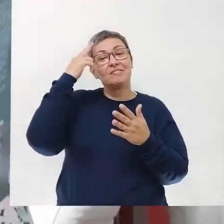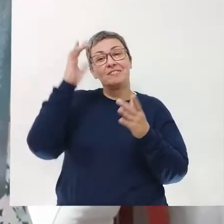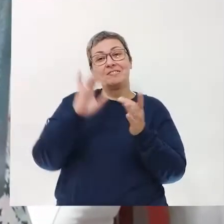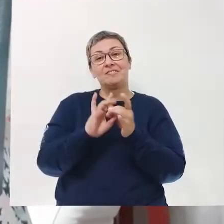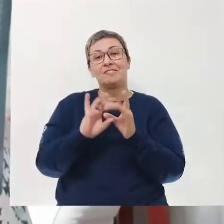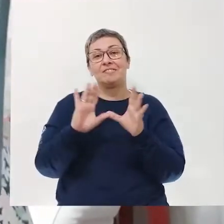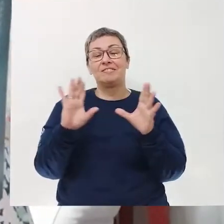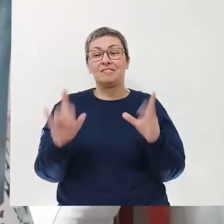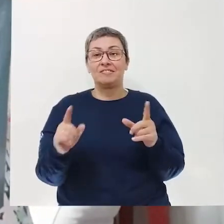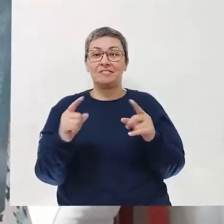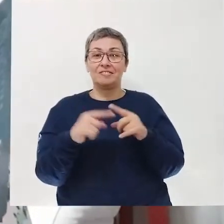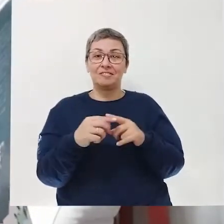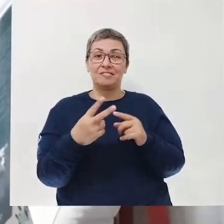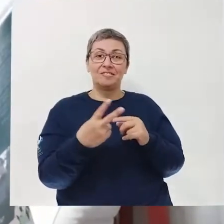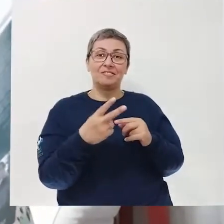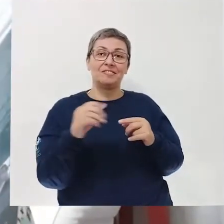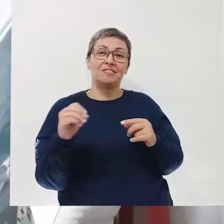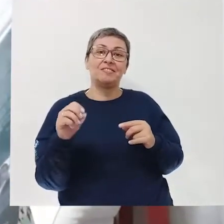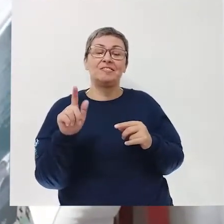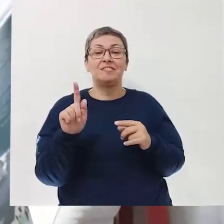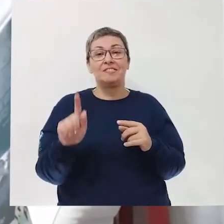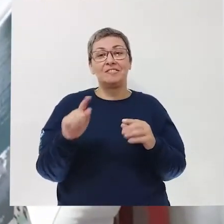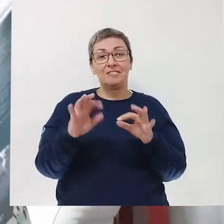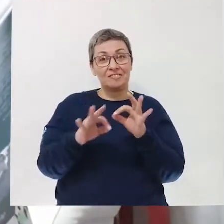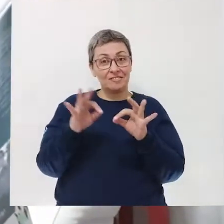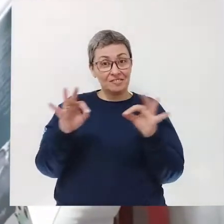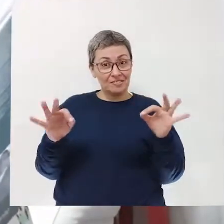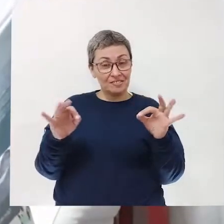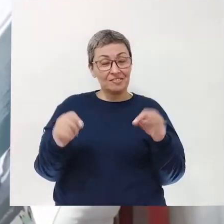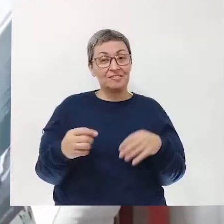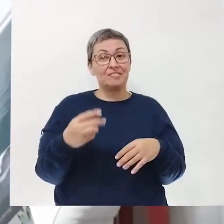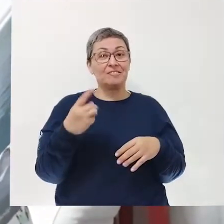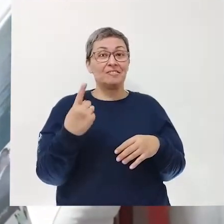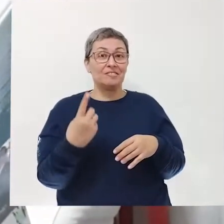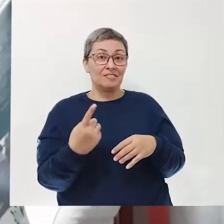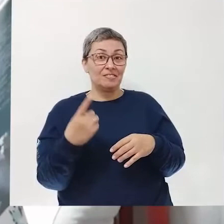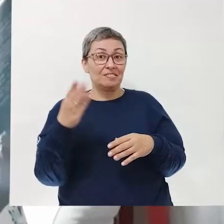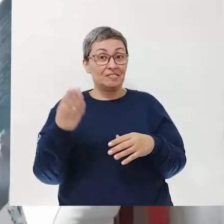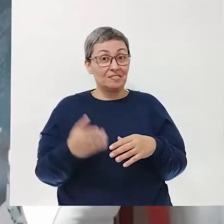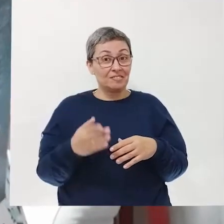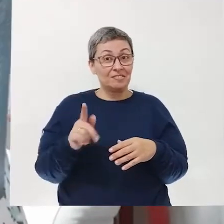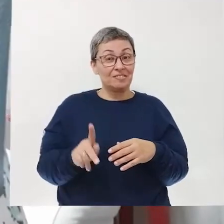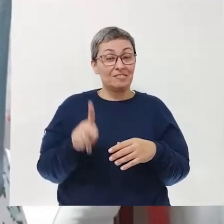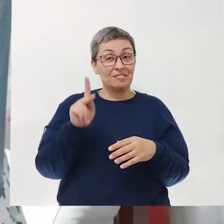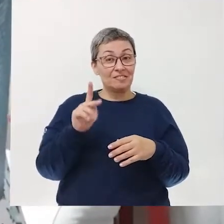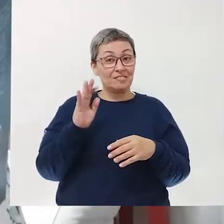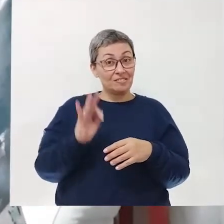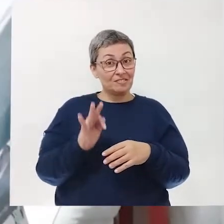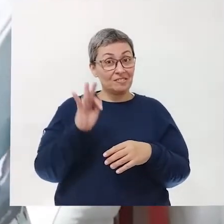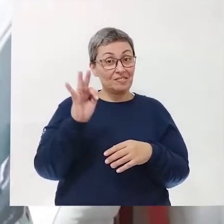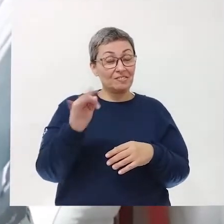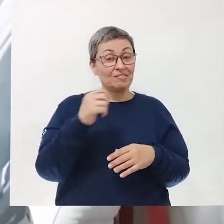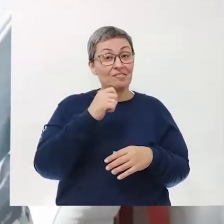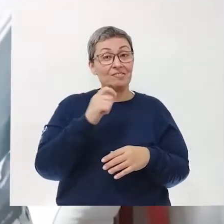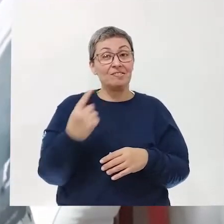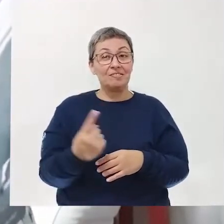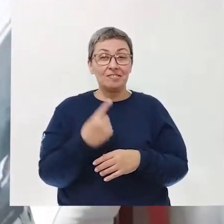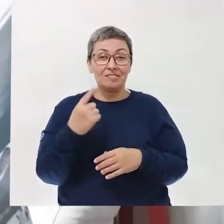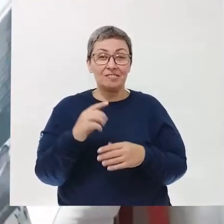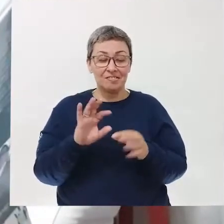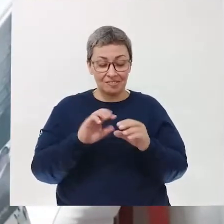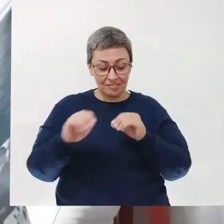vontade, 200 gramas de presente e meio quilo de futuro. Pegue a solidão,